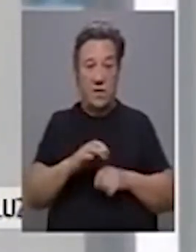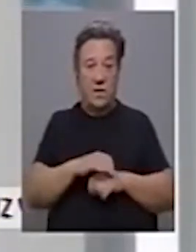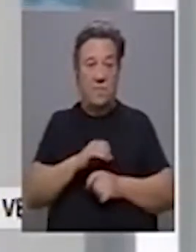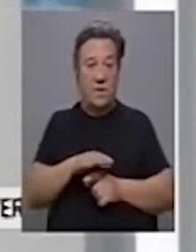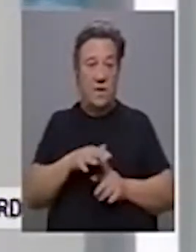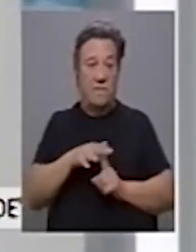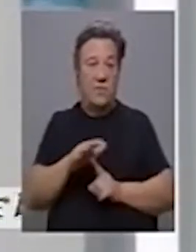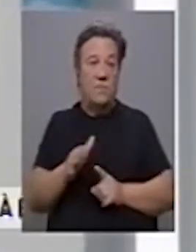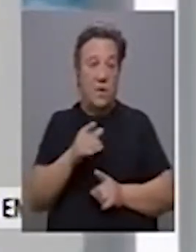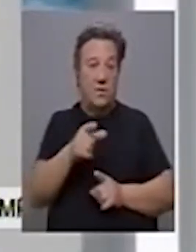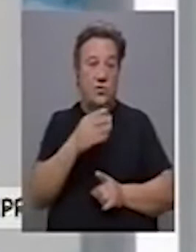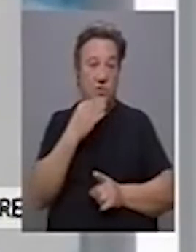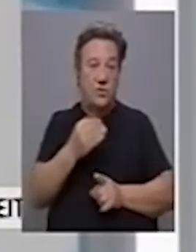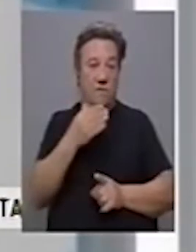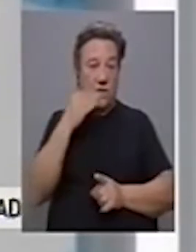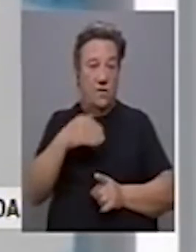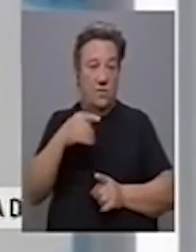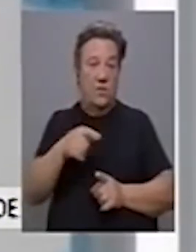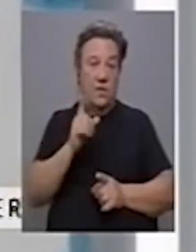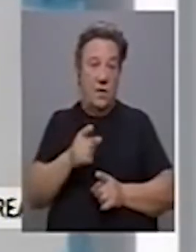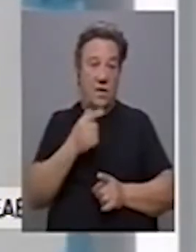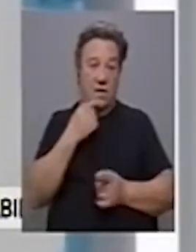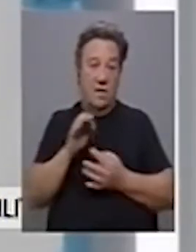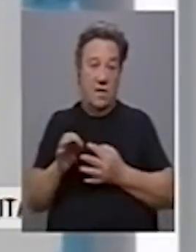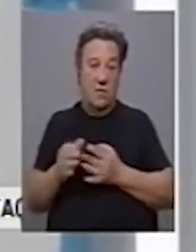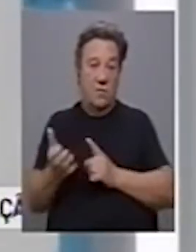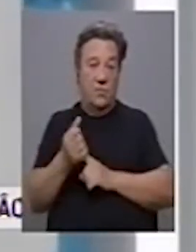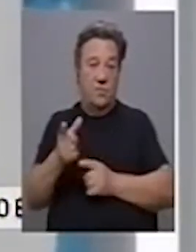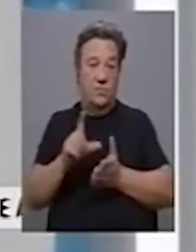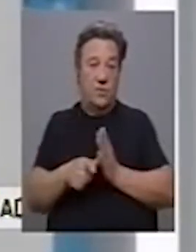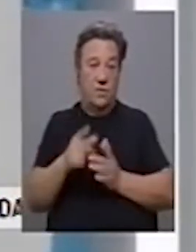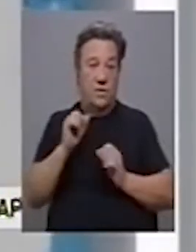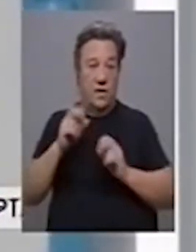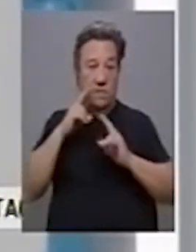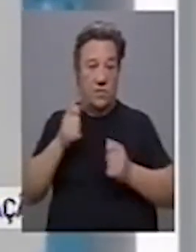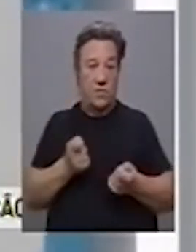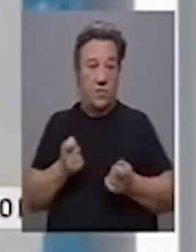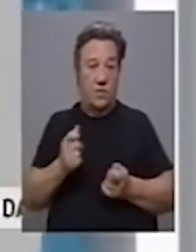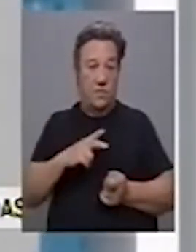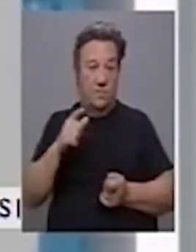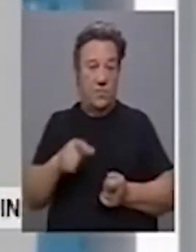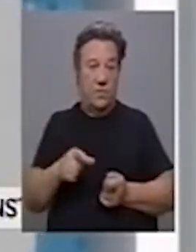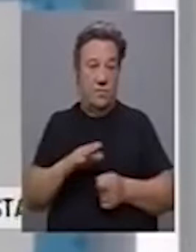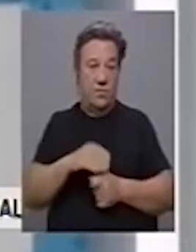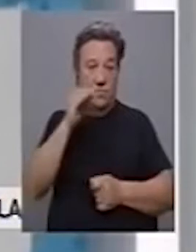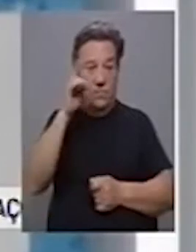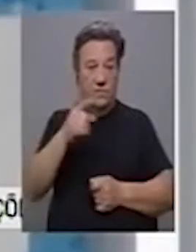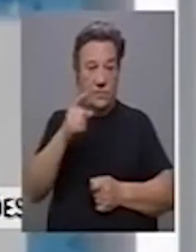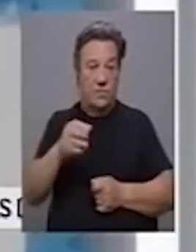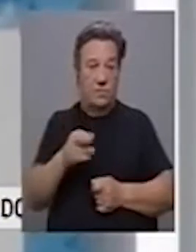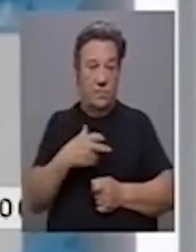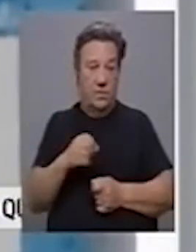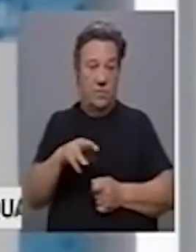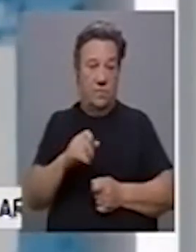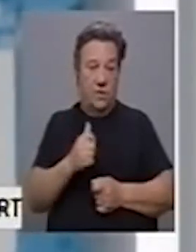afetou particularmente os jovens adultos. São dados obtidos no projeto de investigação coordenado em Portugal pelo professor Pedro